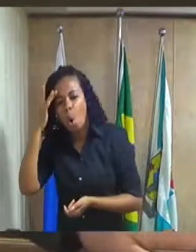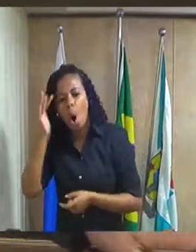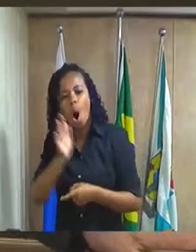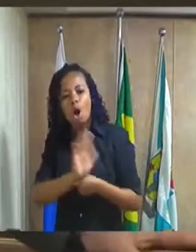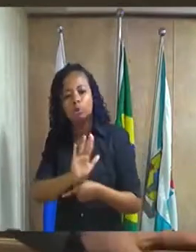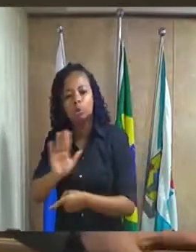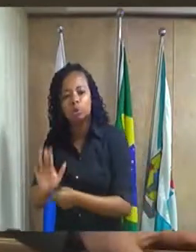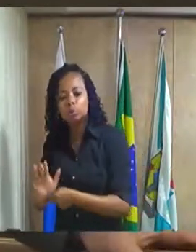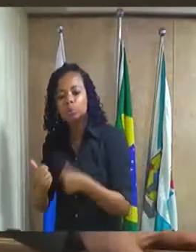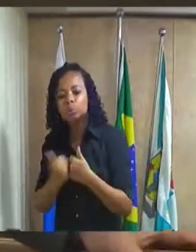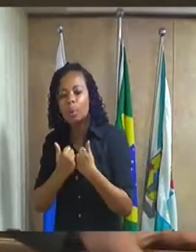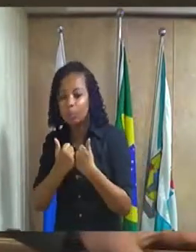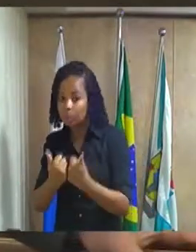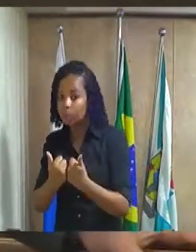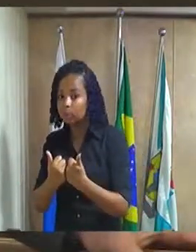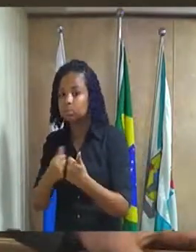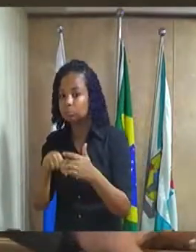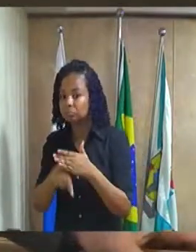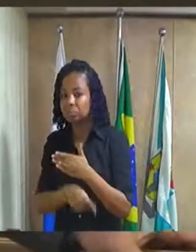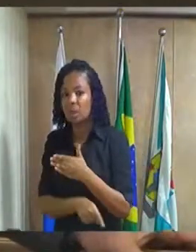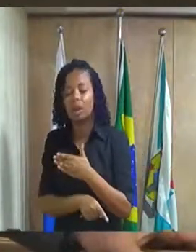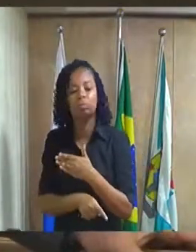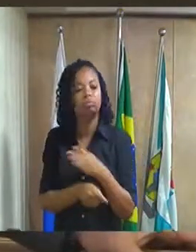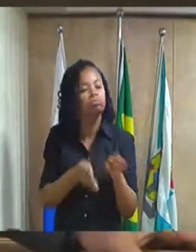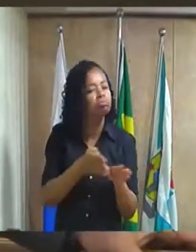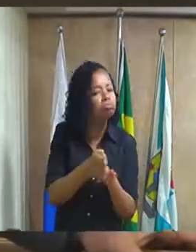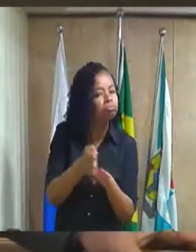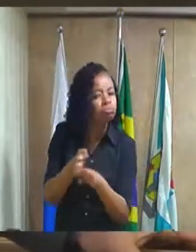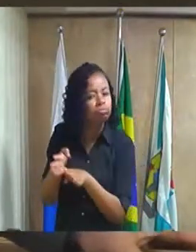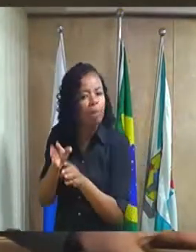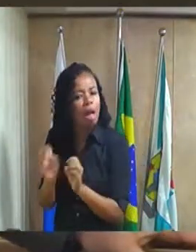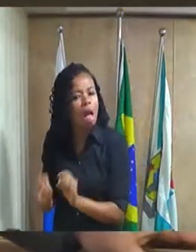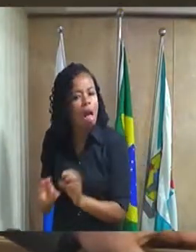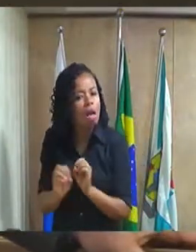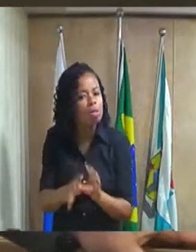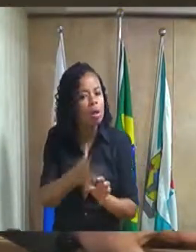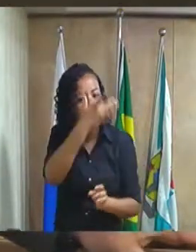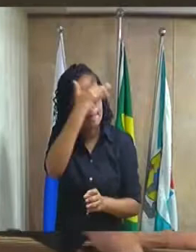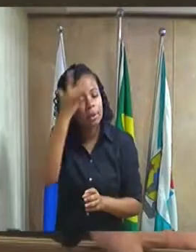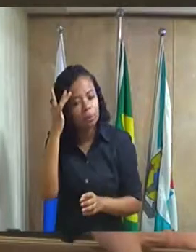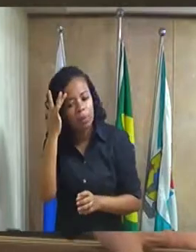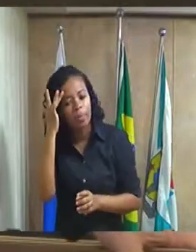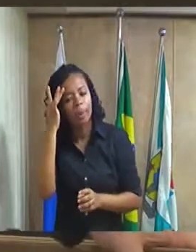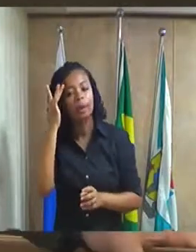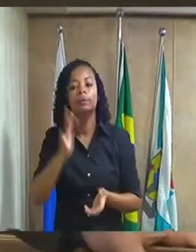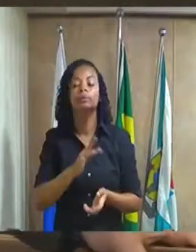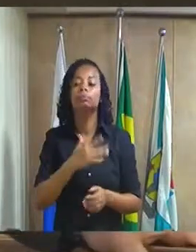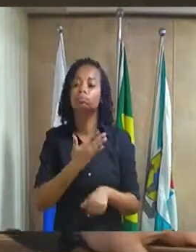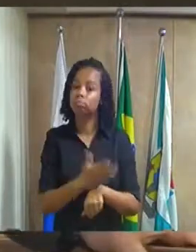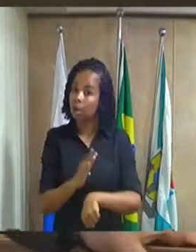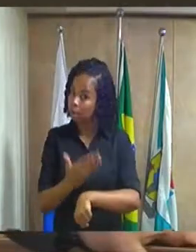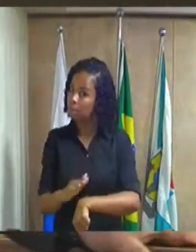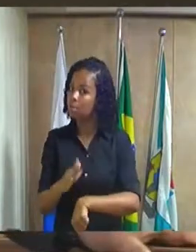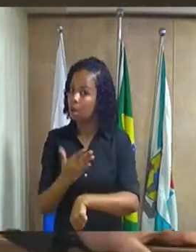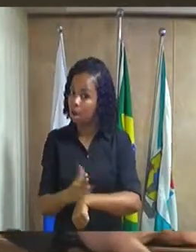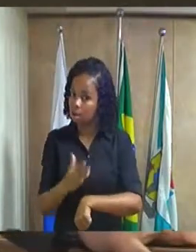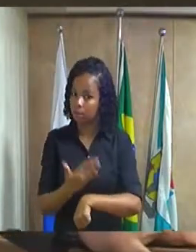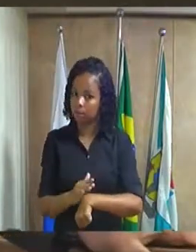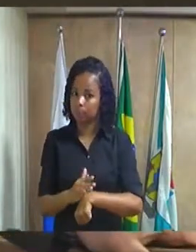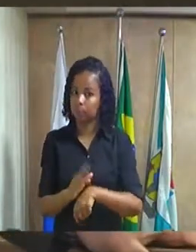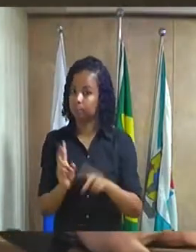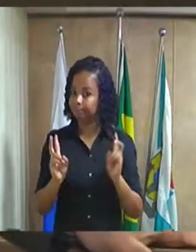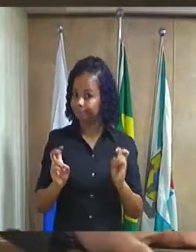tem contribuído muito orientando as pessoas que são treinadas para isso